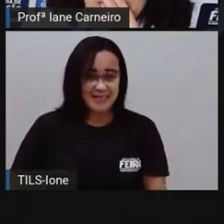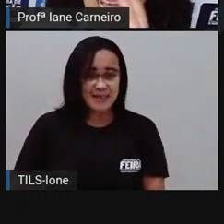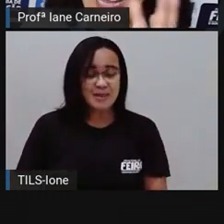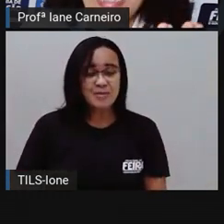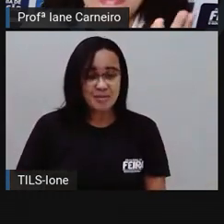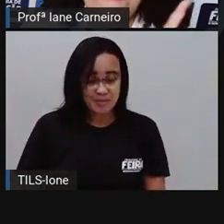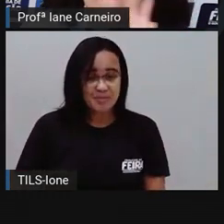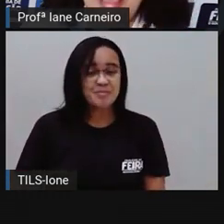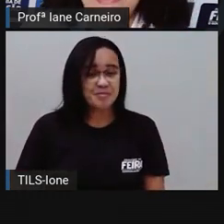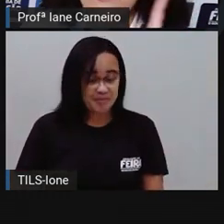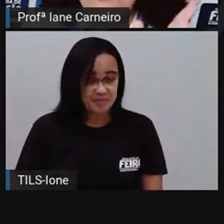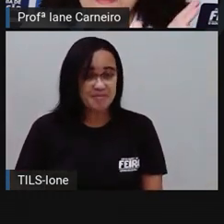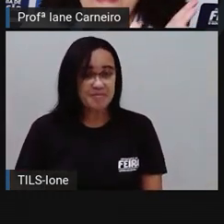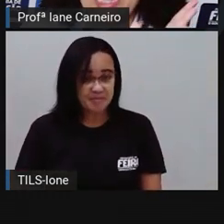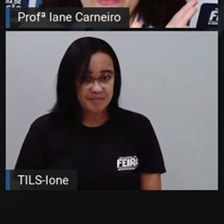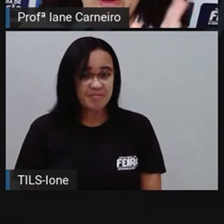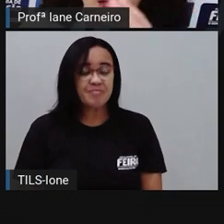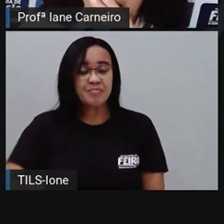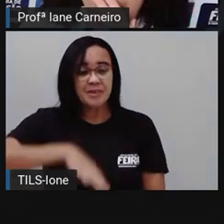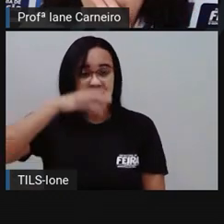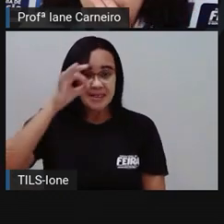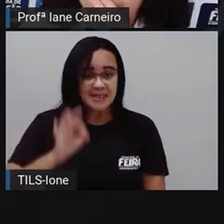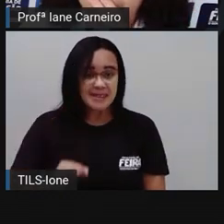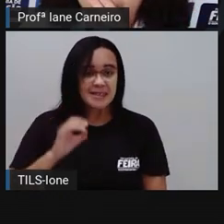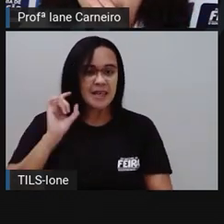Garantem mais suprimento